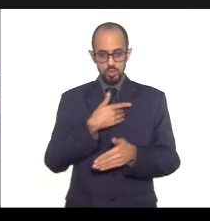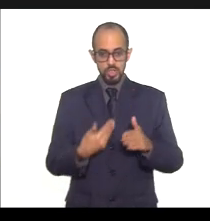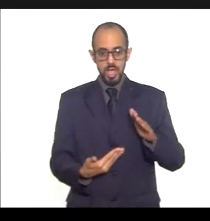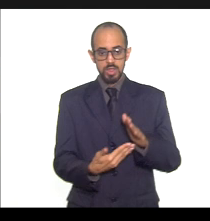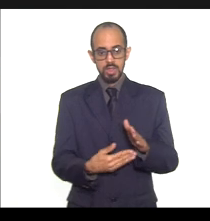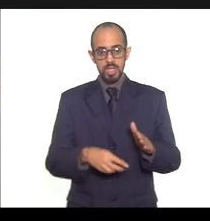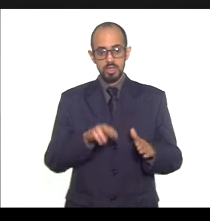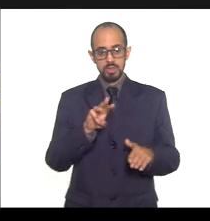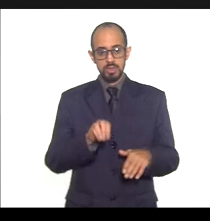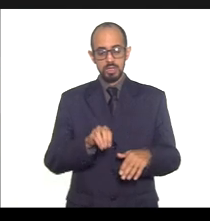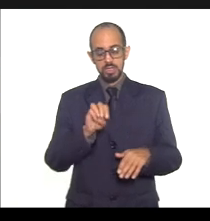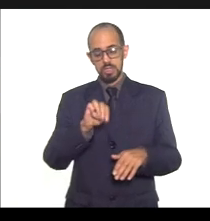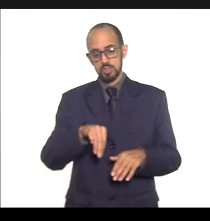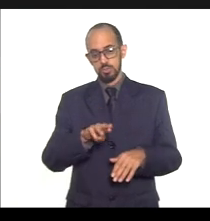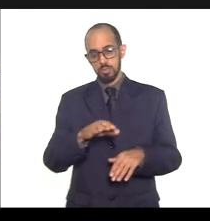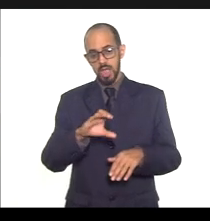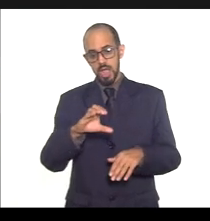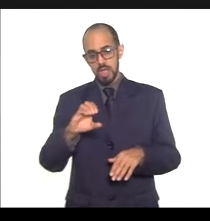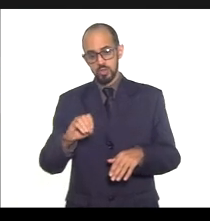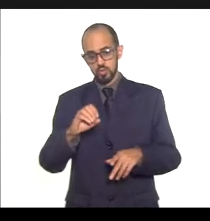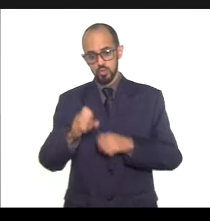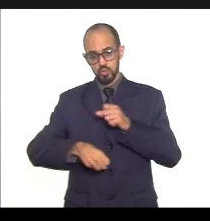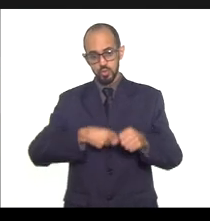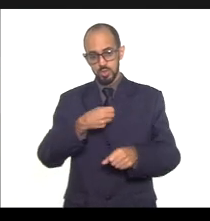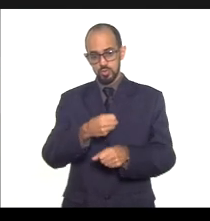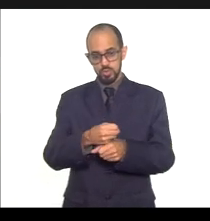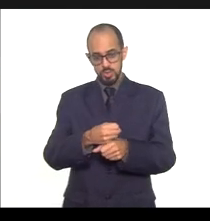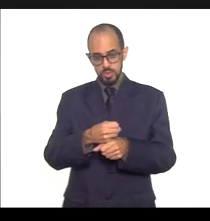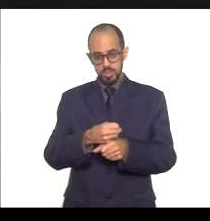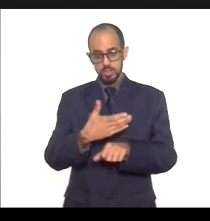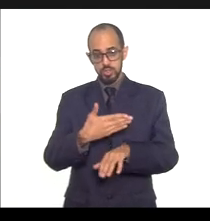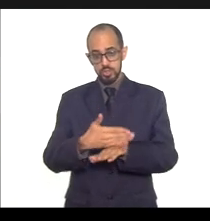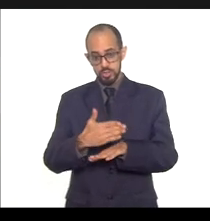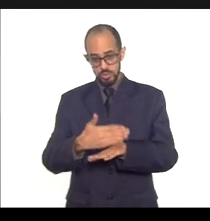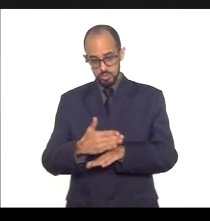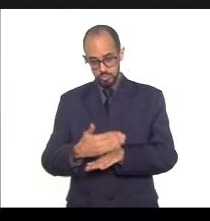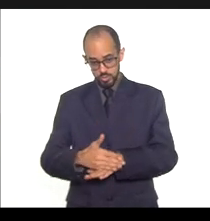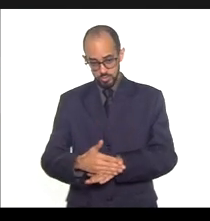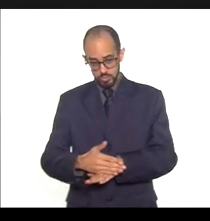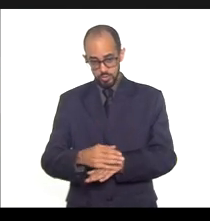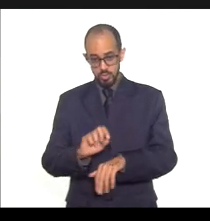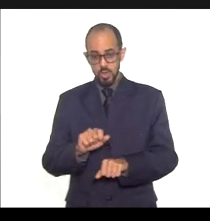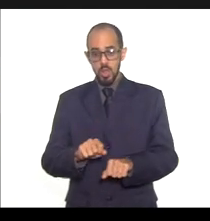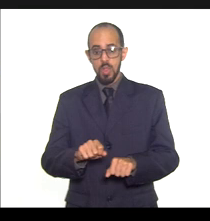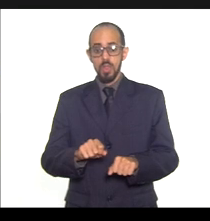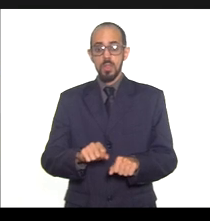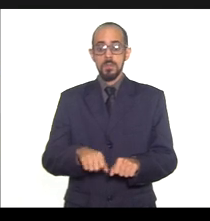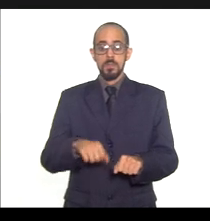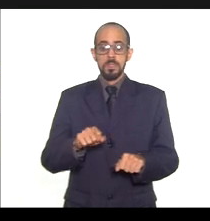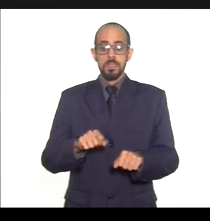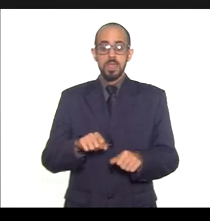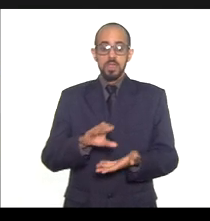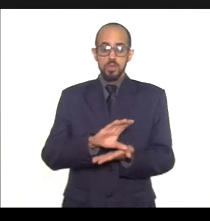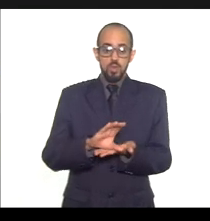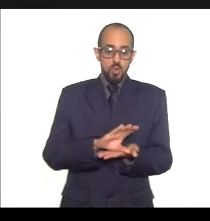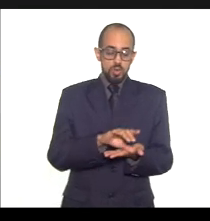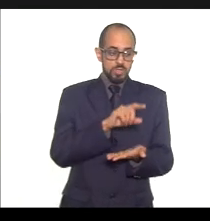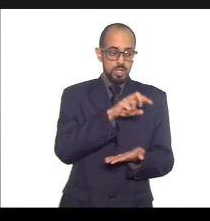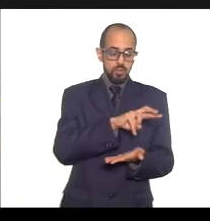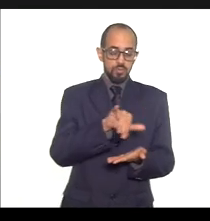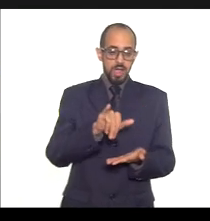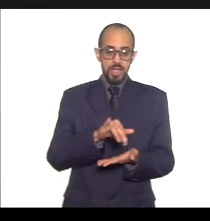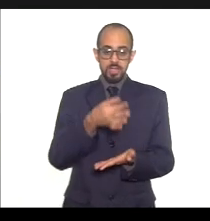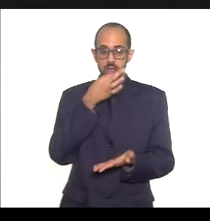30 de março do ano seguinte ao da execução financeira, cabendo ao Conselho emitir parecer conclusivo